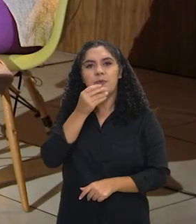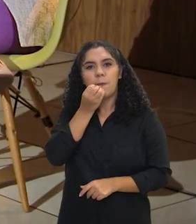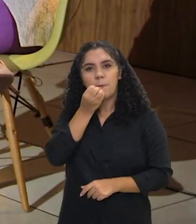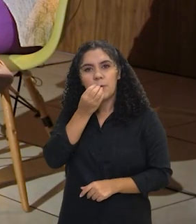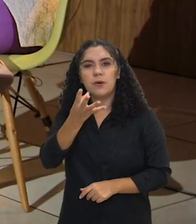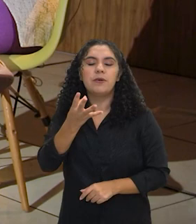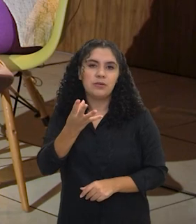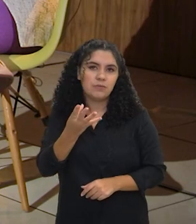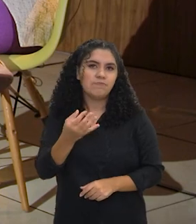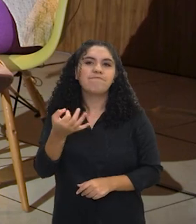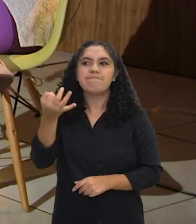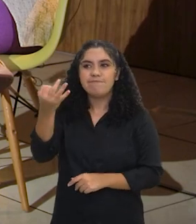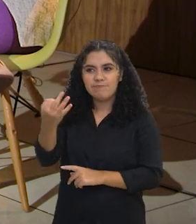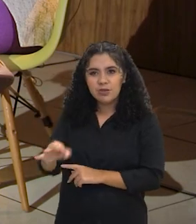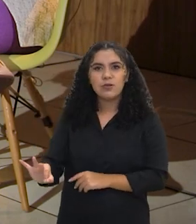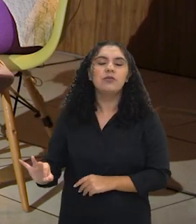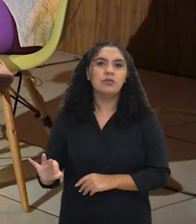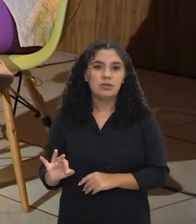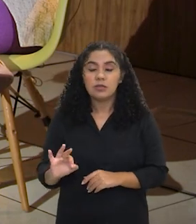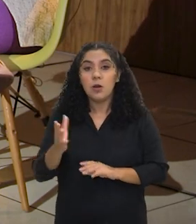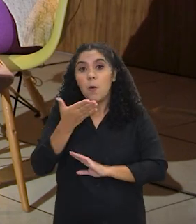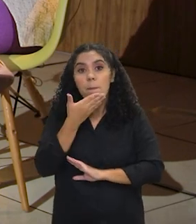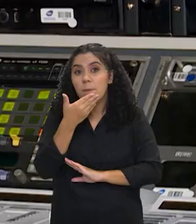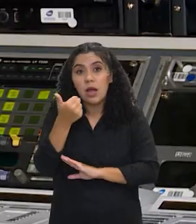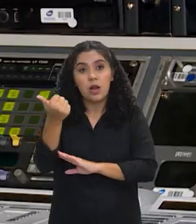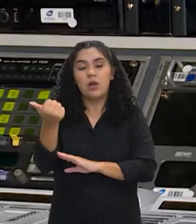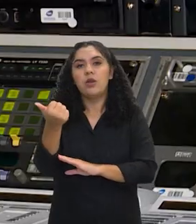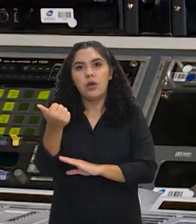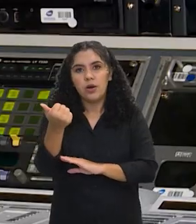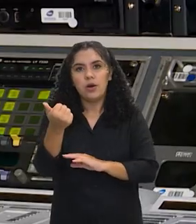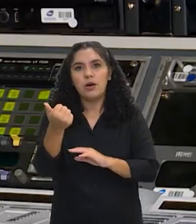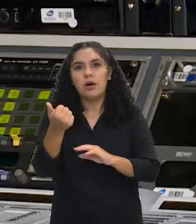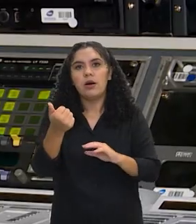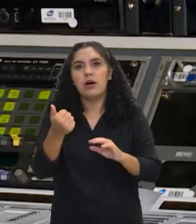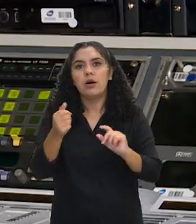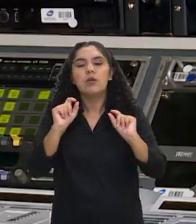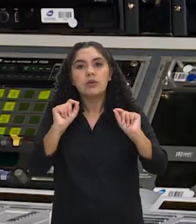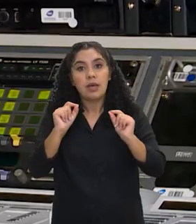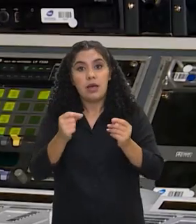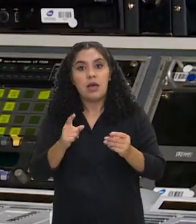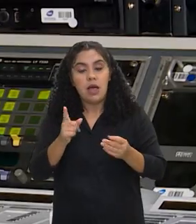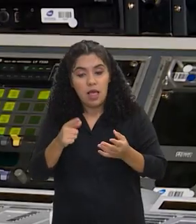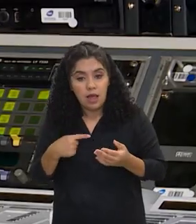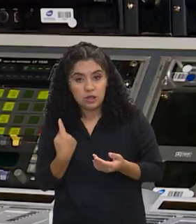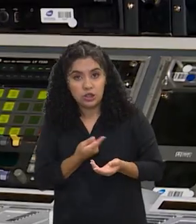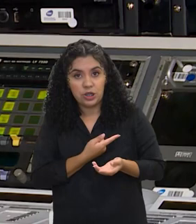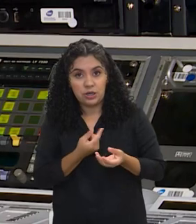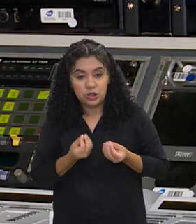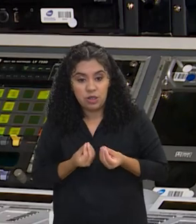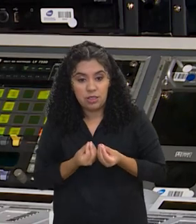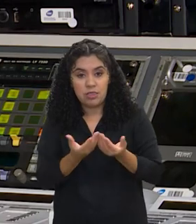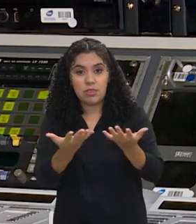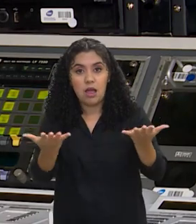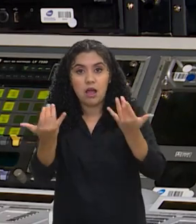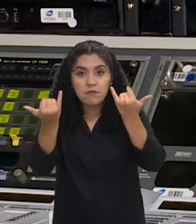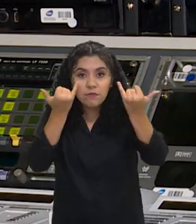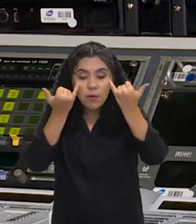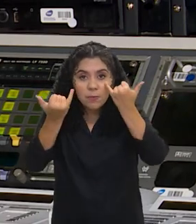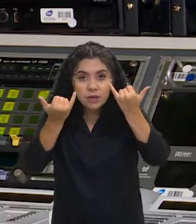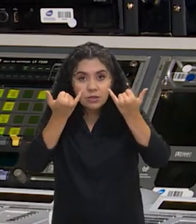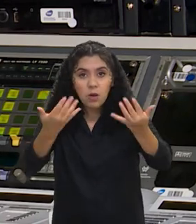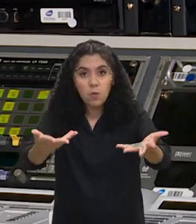ganhando. Sem dúvida, e eu acho que a gente, o melhor contraponto à desinformação é a informação de qualidade, você não combate